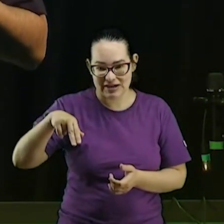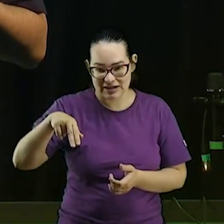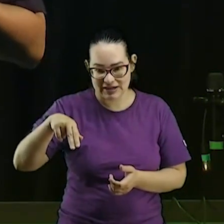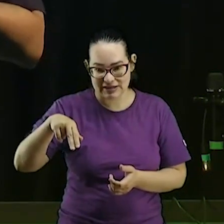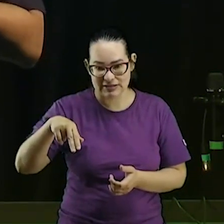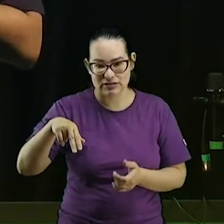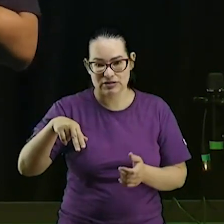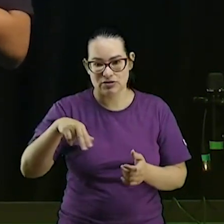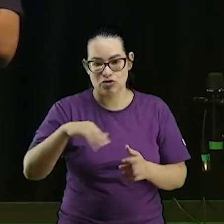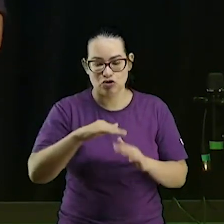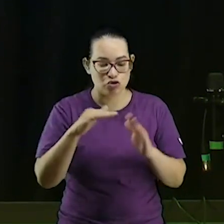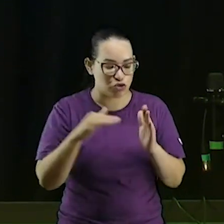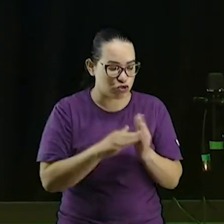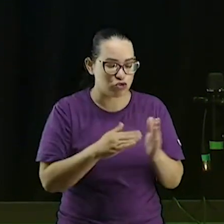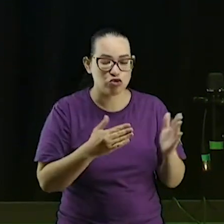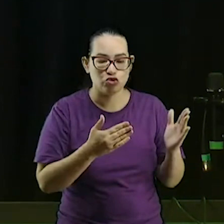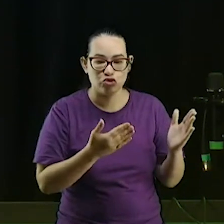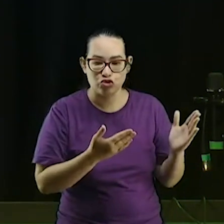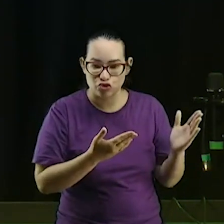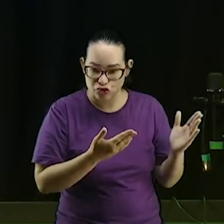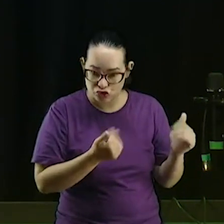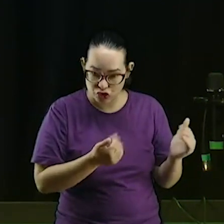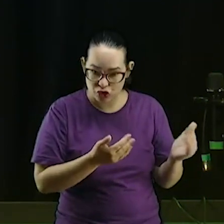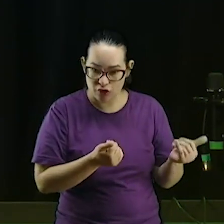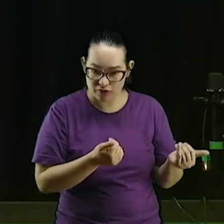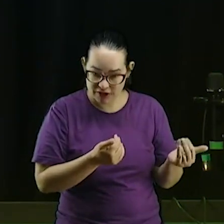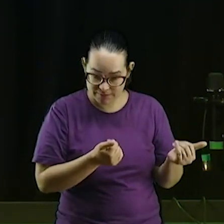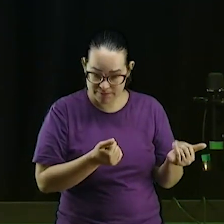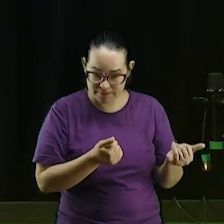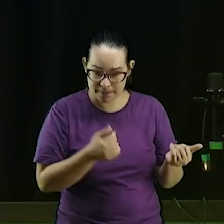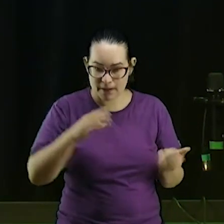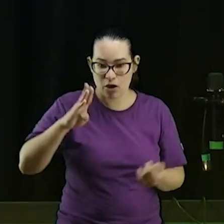a turma do Jump sobre o Fernando e a Sil sobre a Bruninha